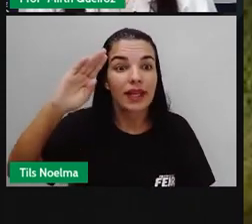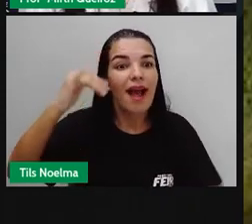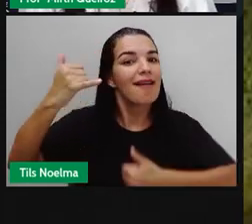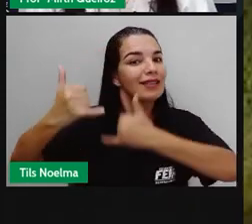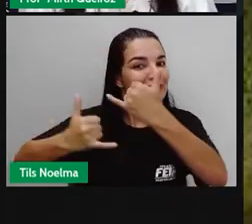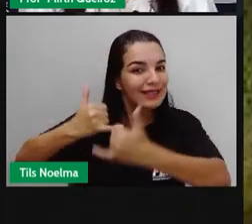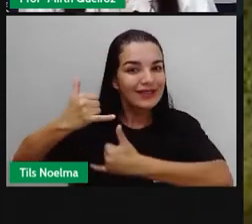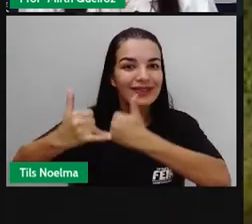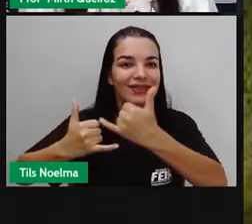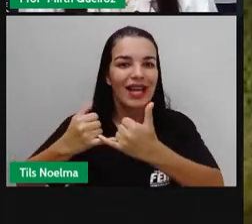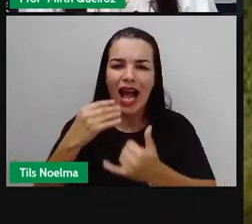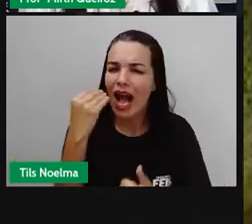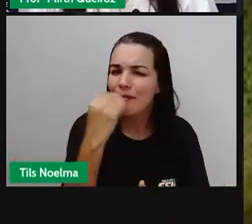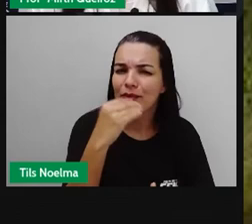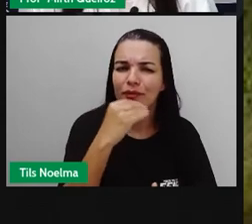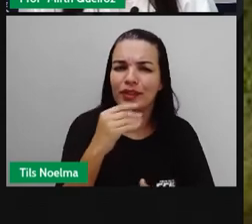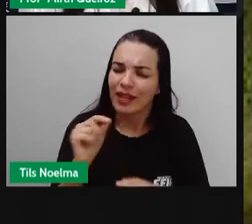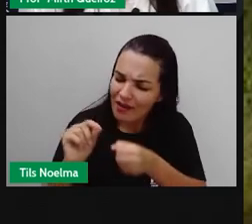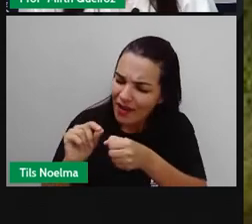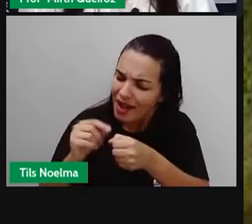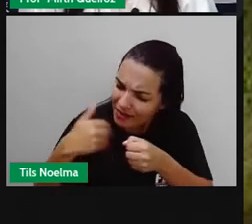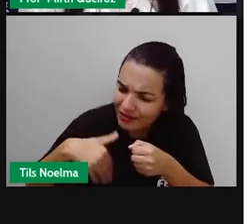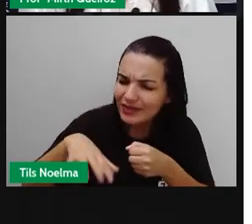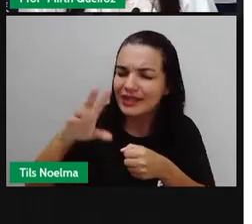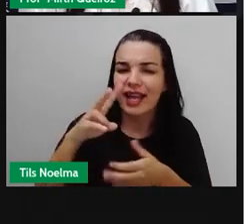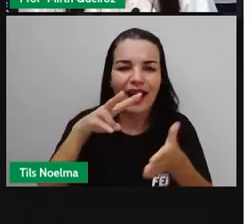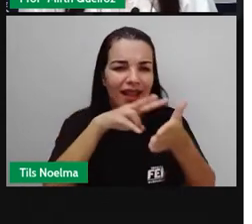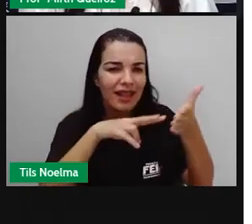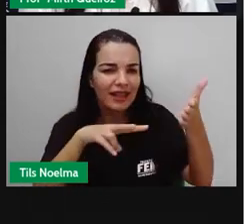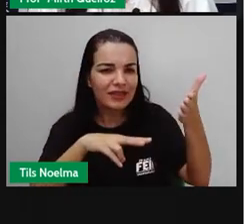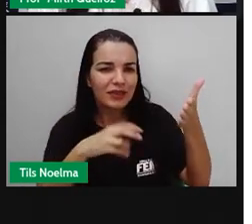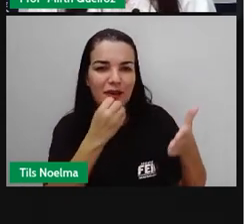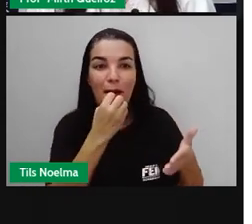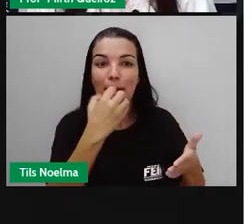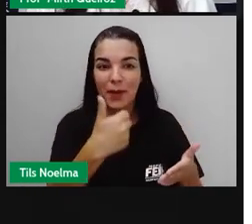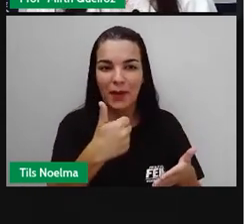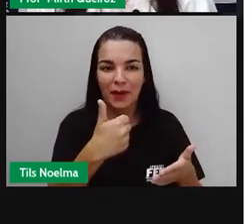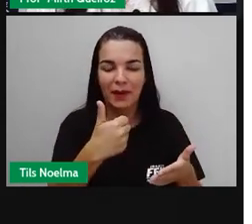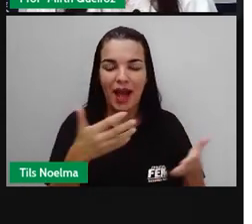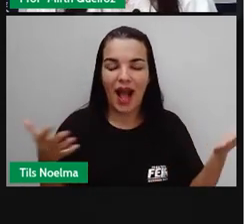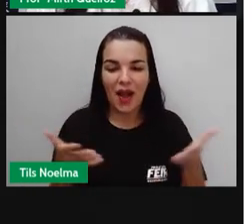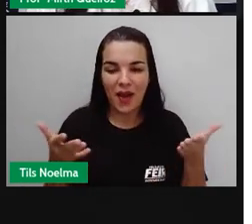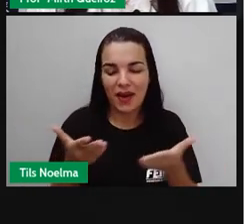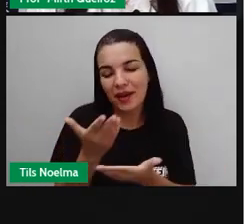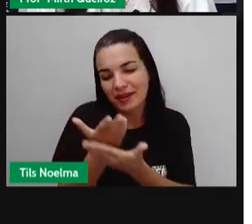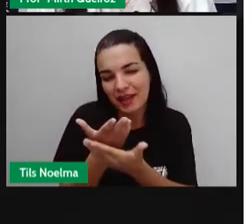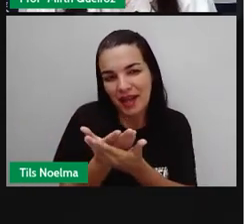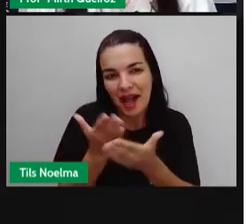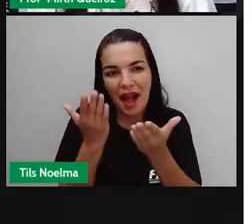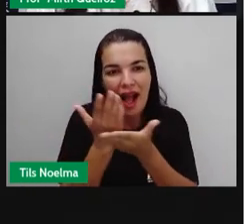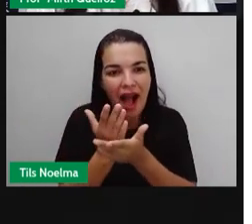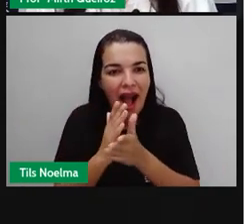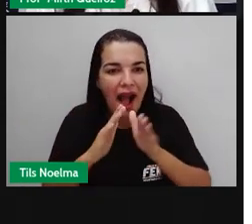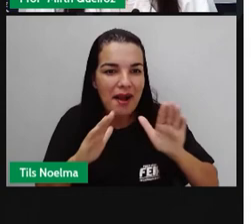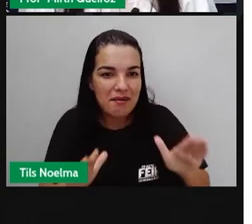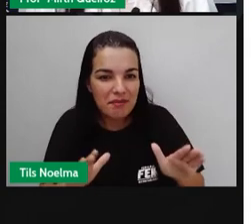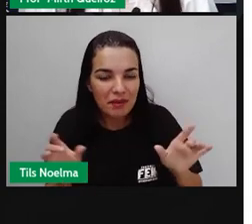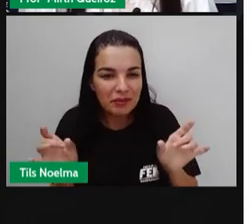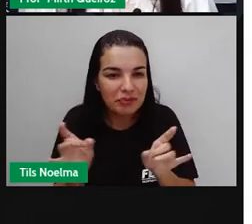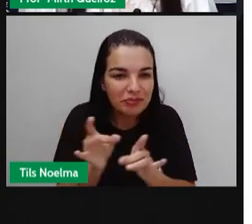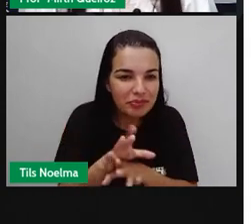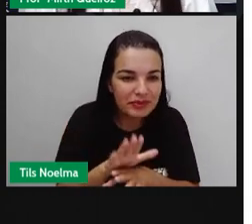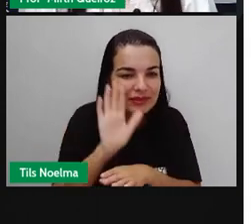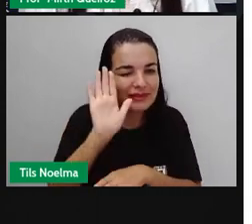divertido. Aproveite e faça uma boa leitura. A nossa aula, ela se encerra por aqui, e